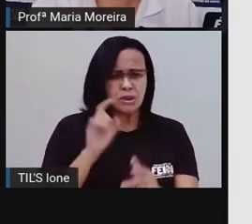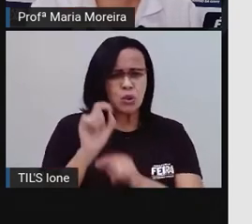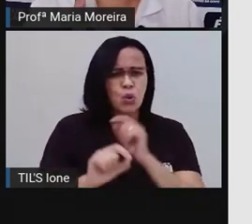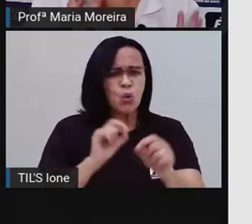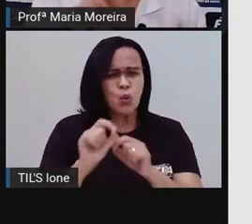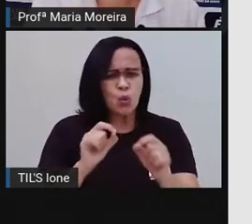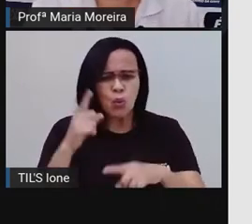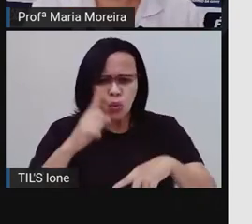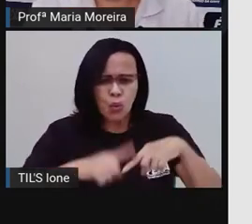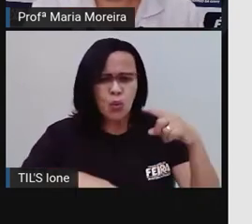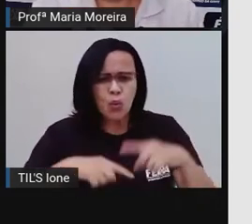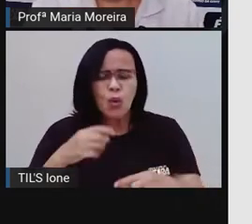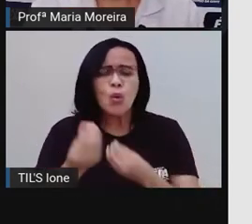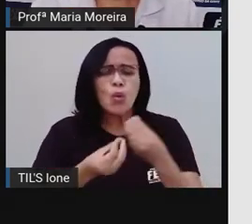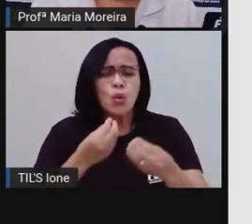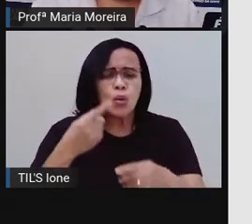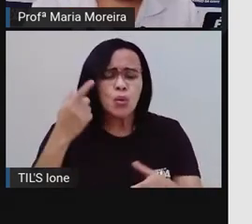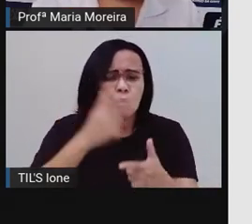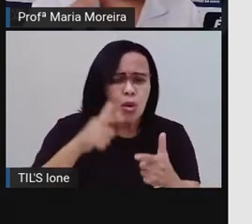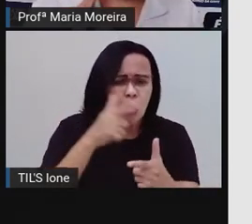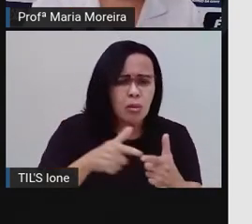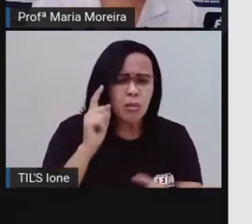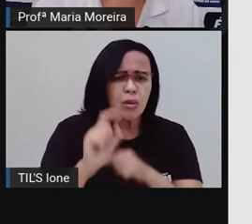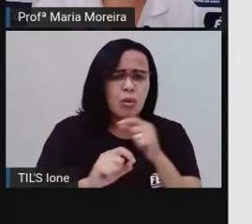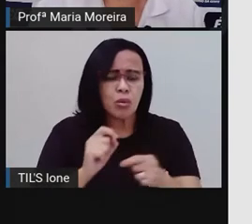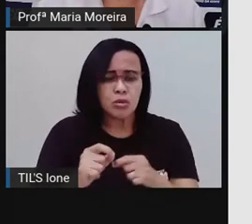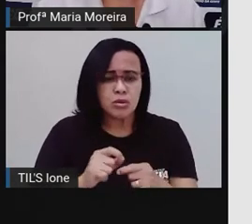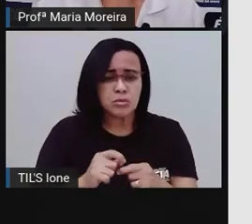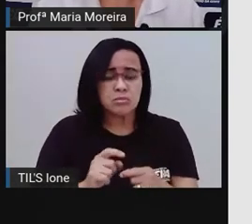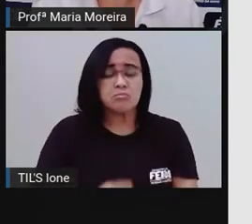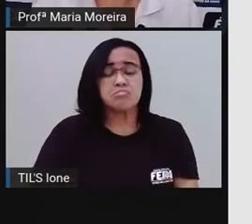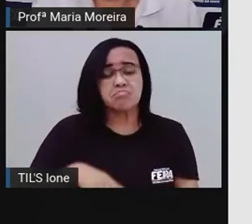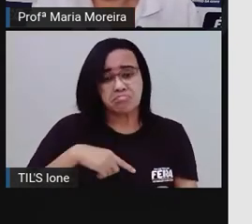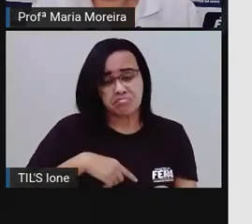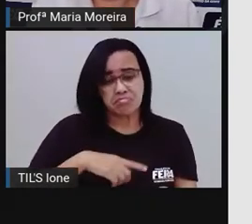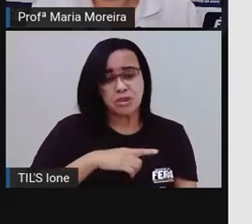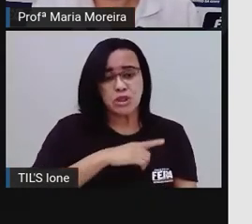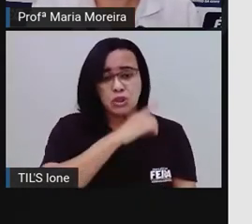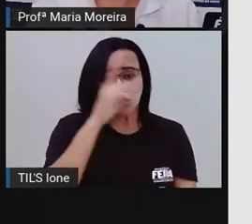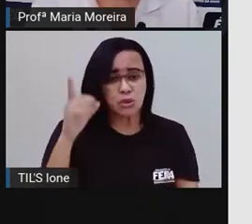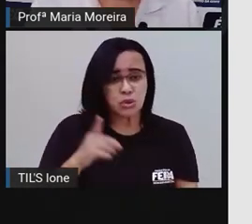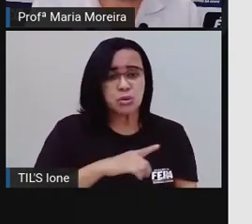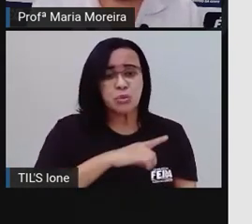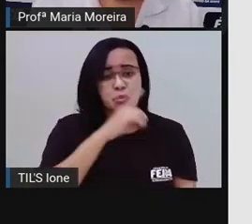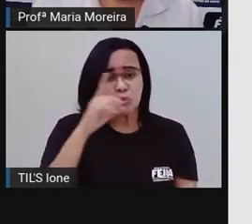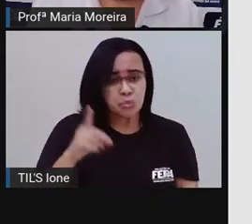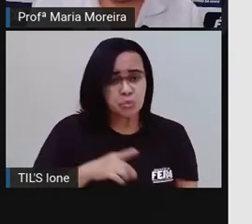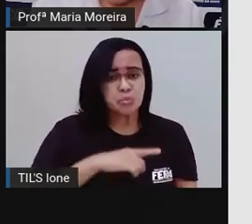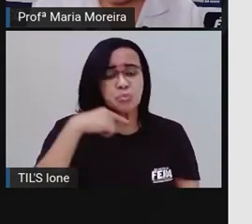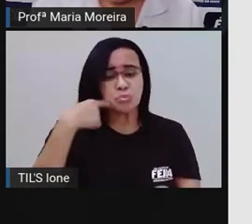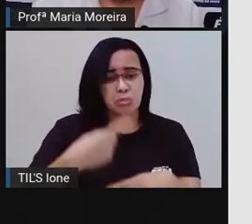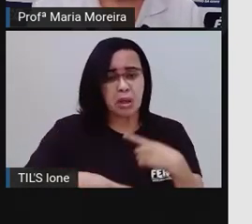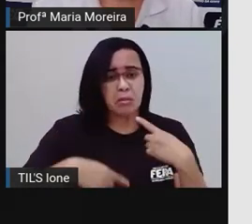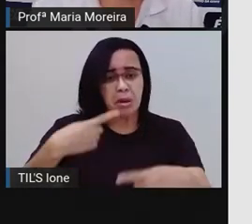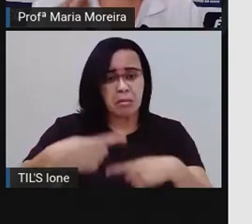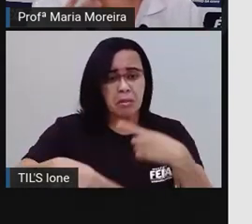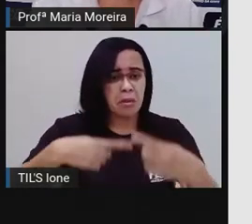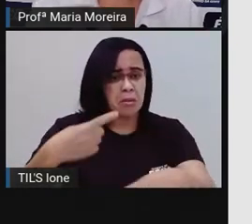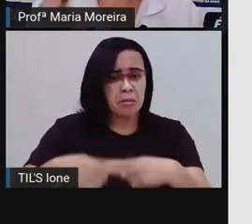motivo tubanzo de hino. Os dias foram passando e cada dia pai e mãe